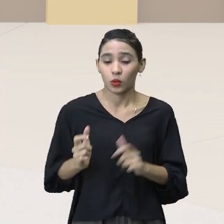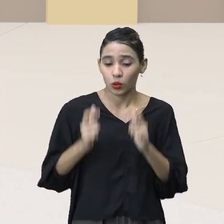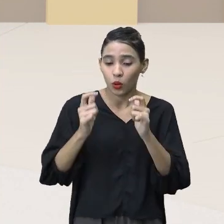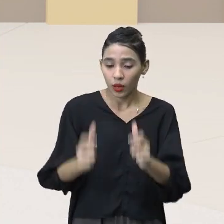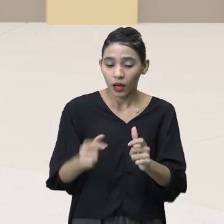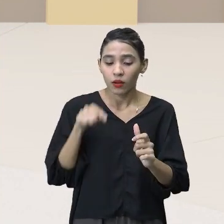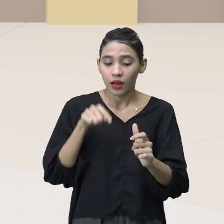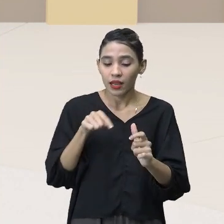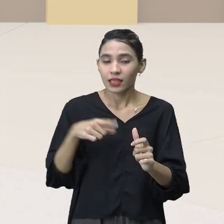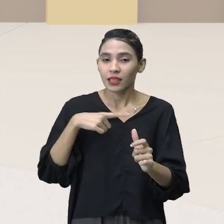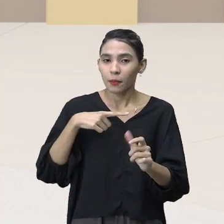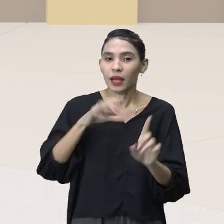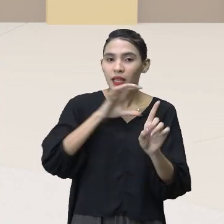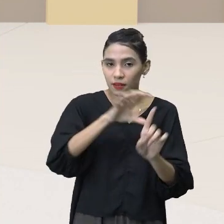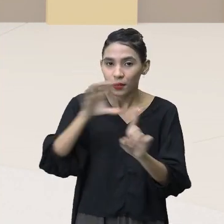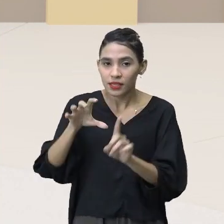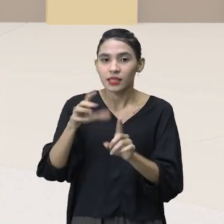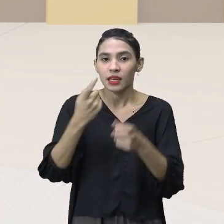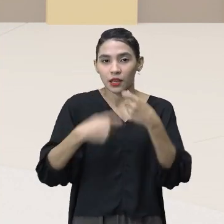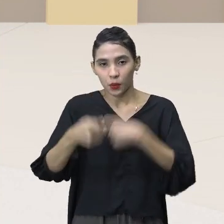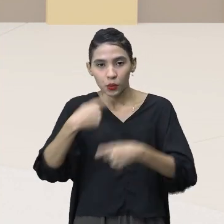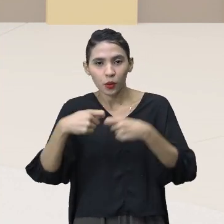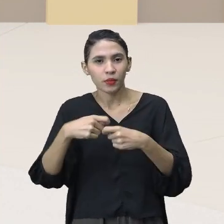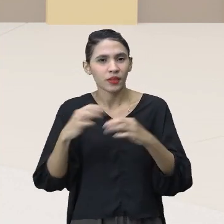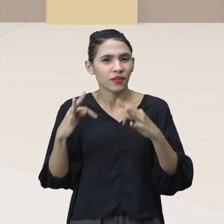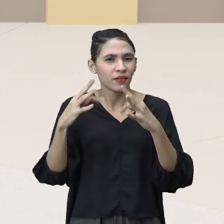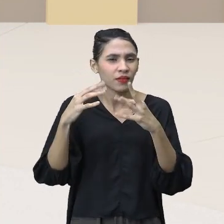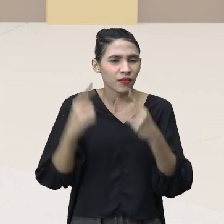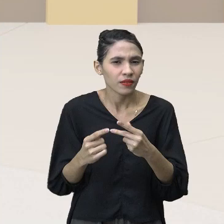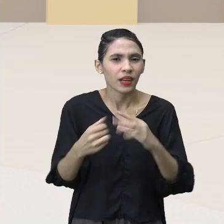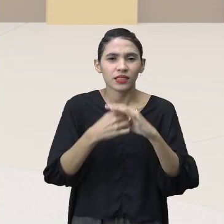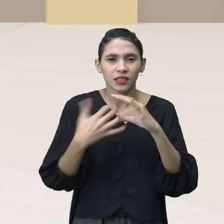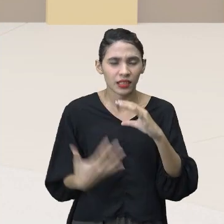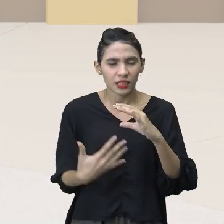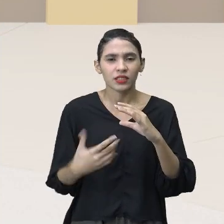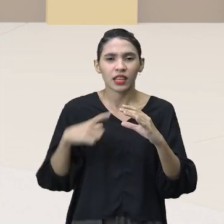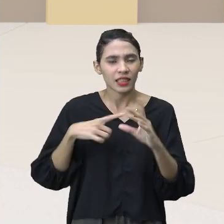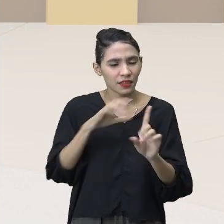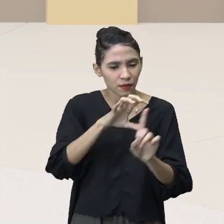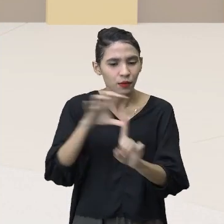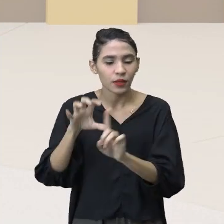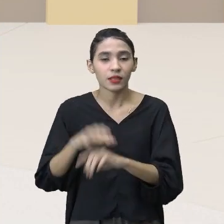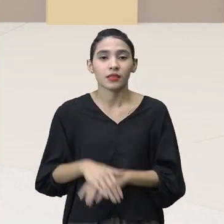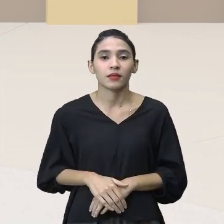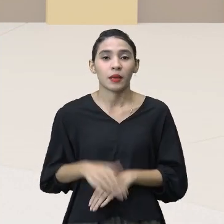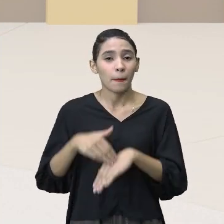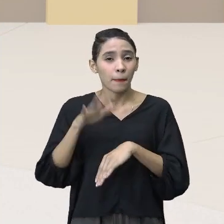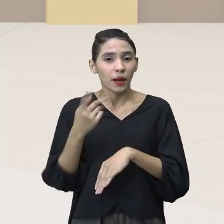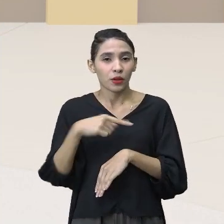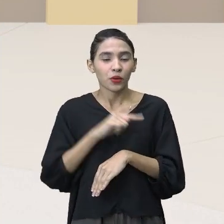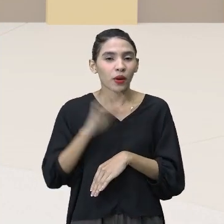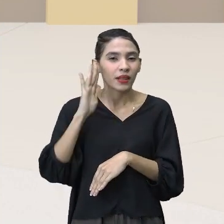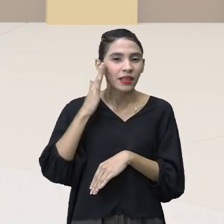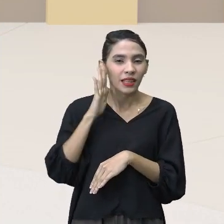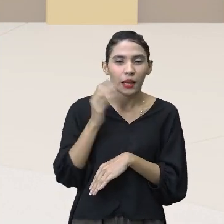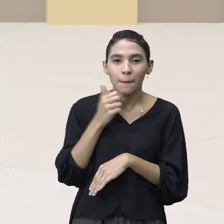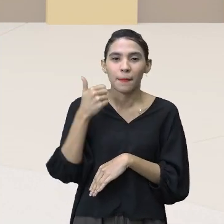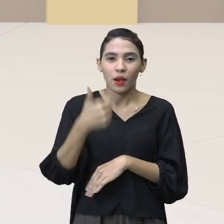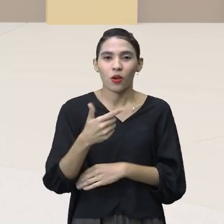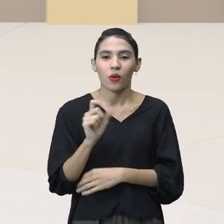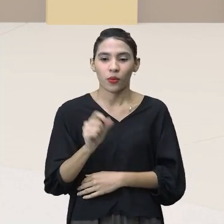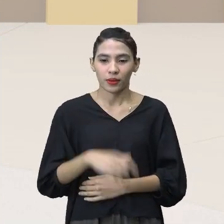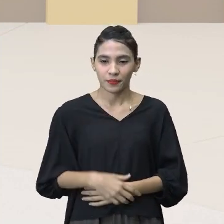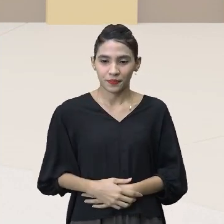também mexem com a economia do lugar, mexem com tudo, tá bom? E pra gente entender um pouco melhor dessa, dessa,